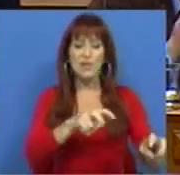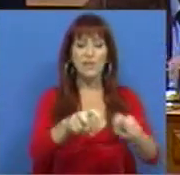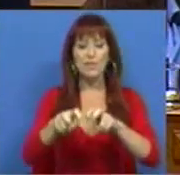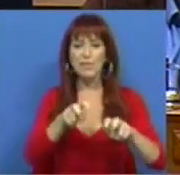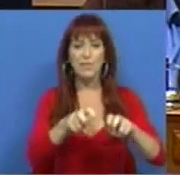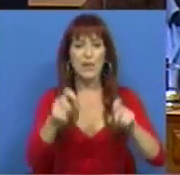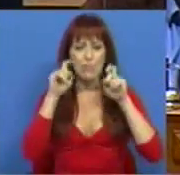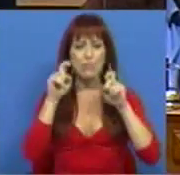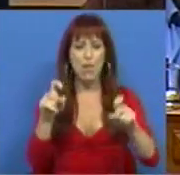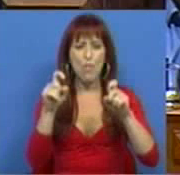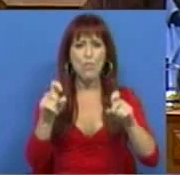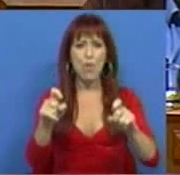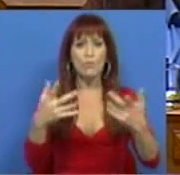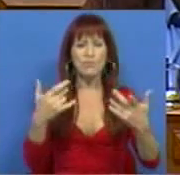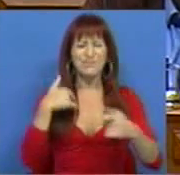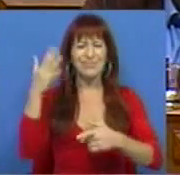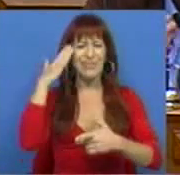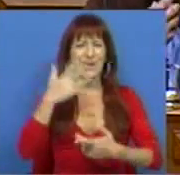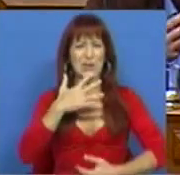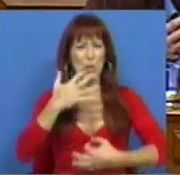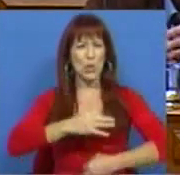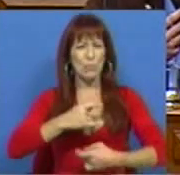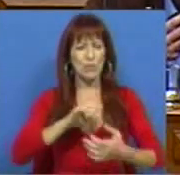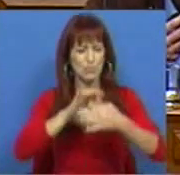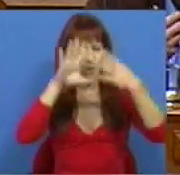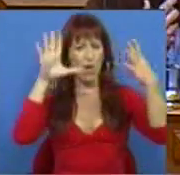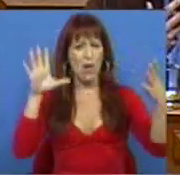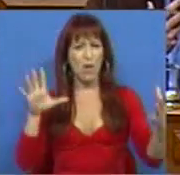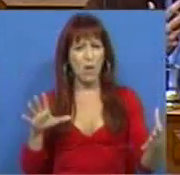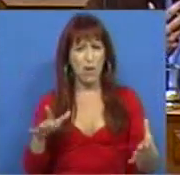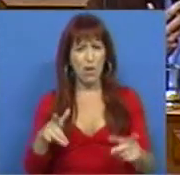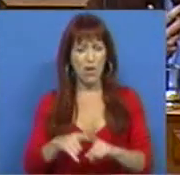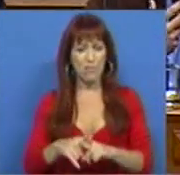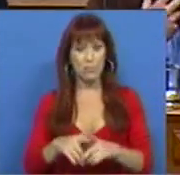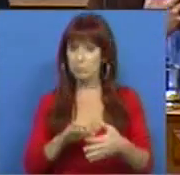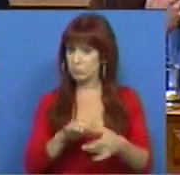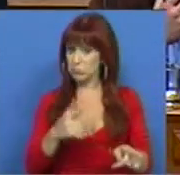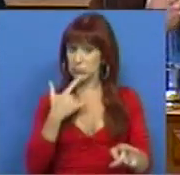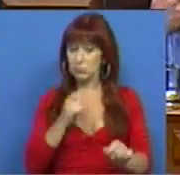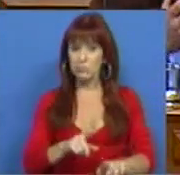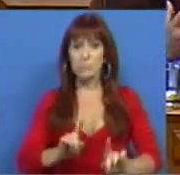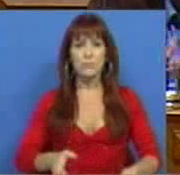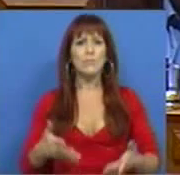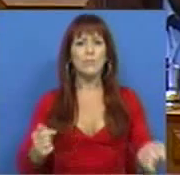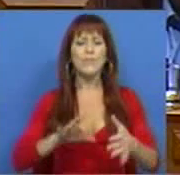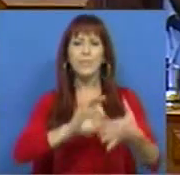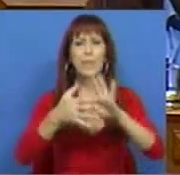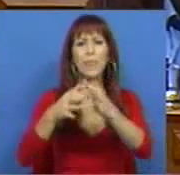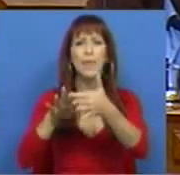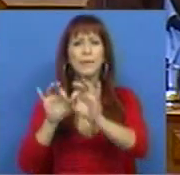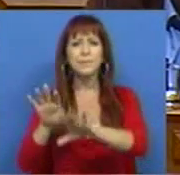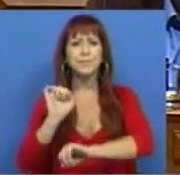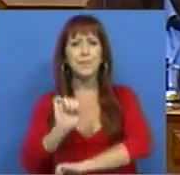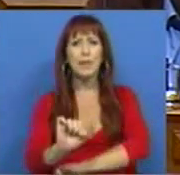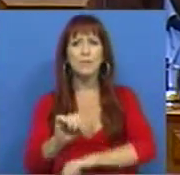que nos parece completamente desadequada e desproporcionada na lógica